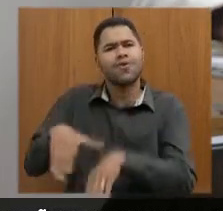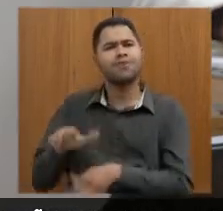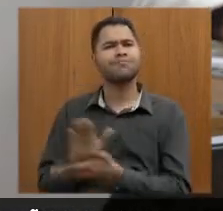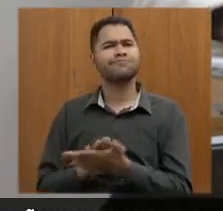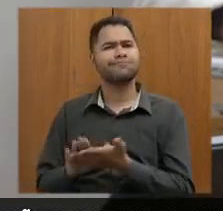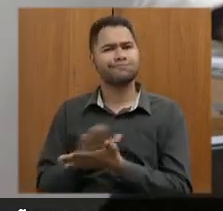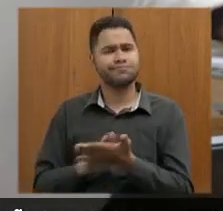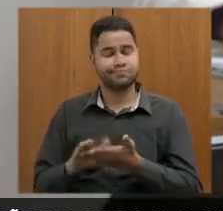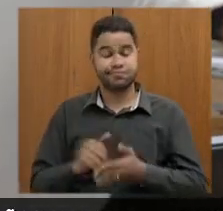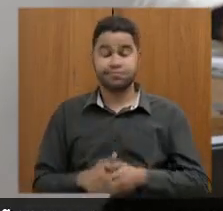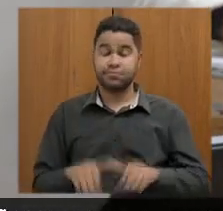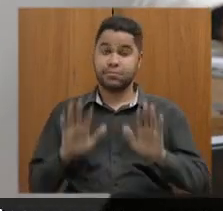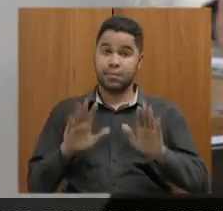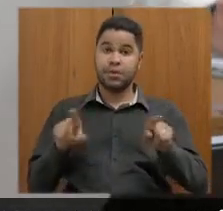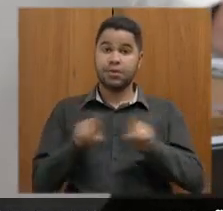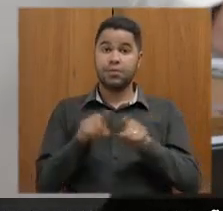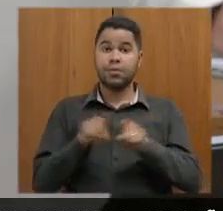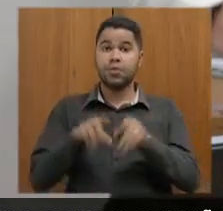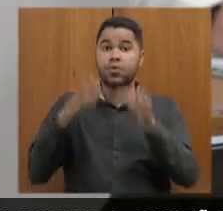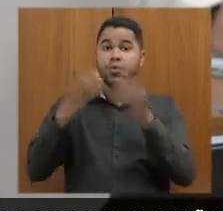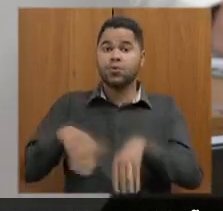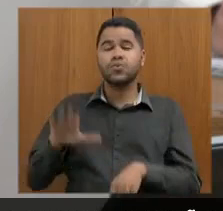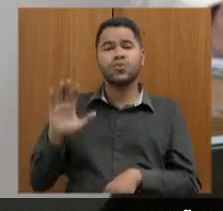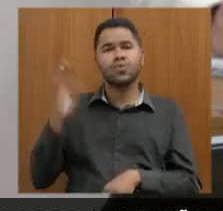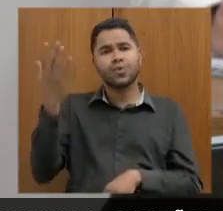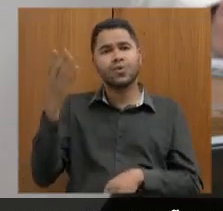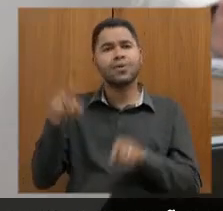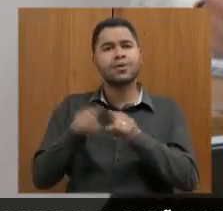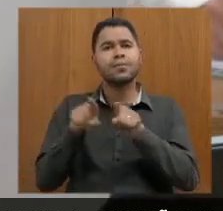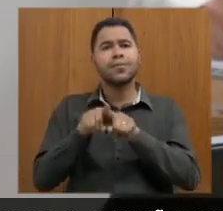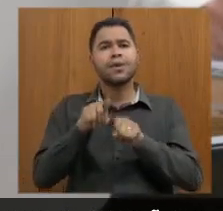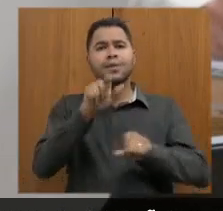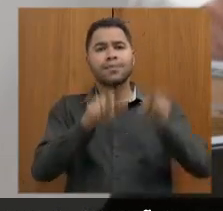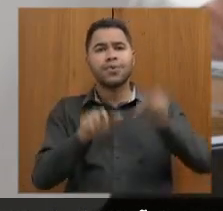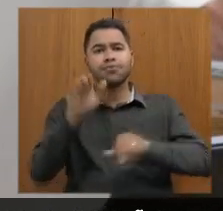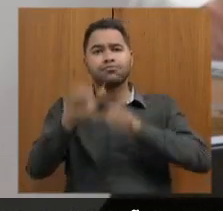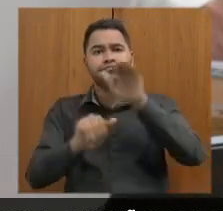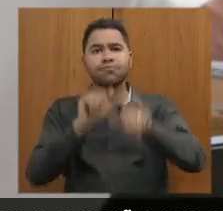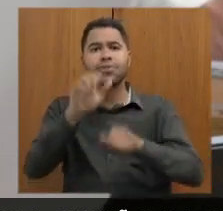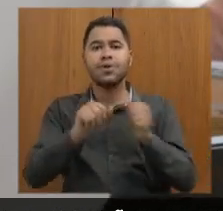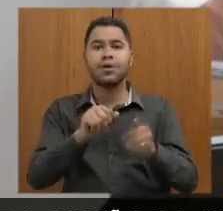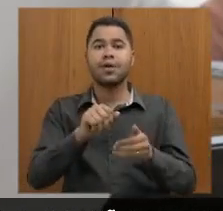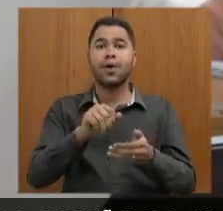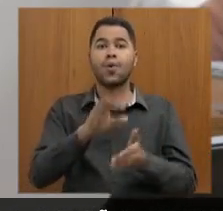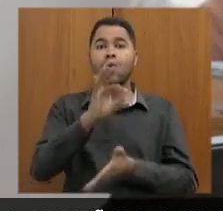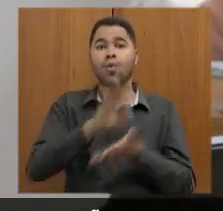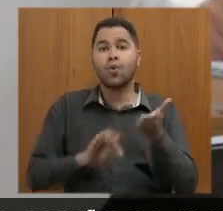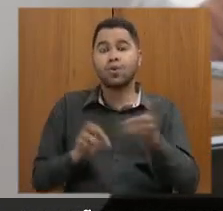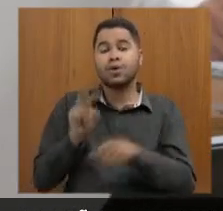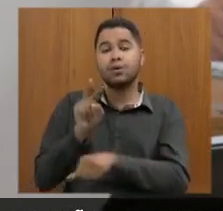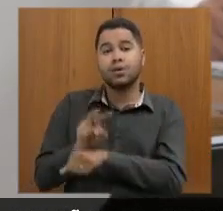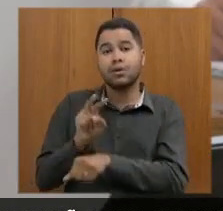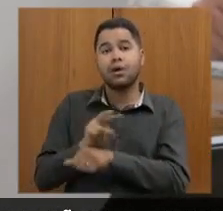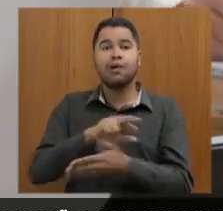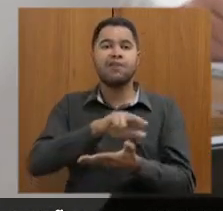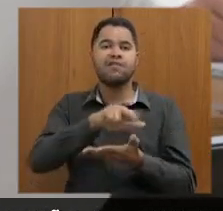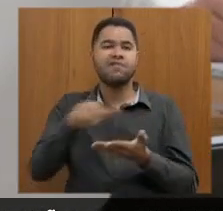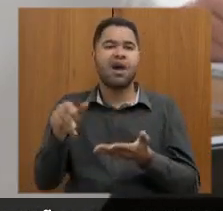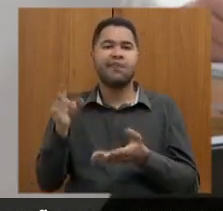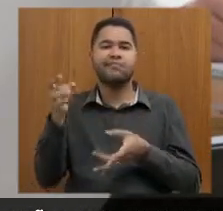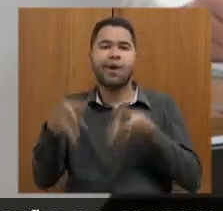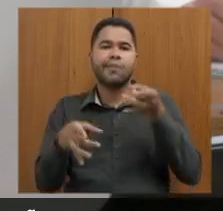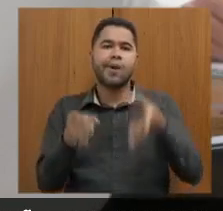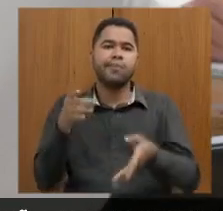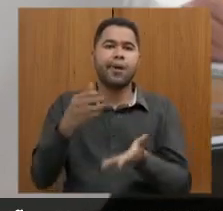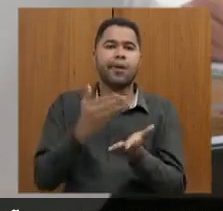públicos. Mas, além dos concursos, a situação dos convocados, que são os contratados temporários, vários foram dispensados no